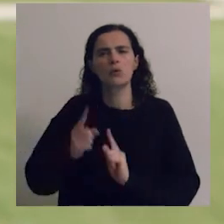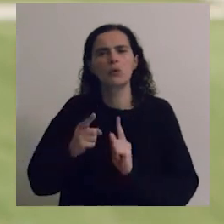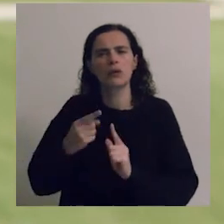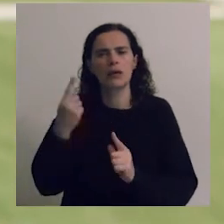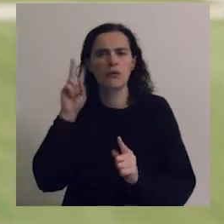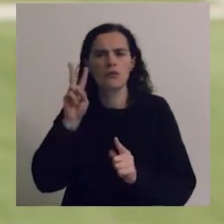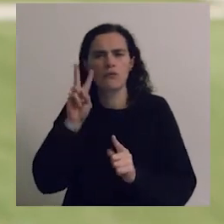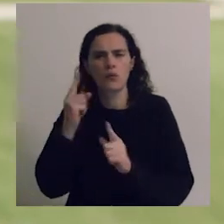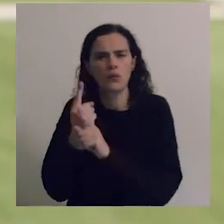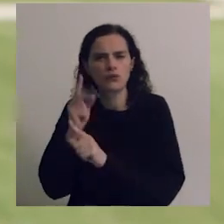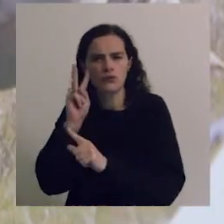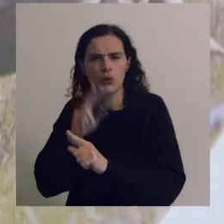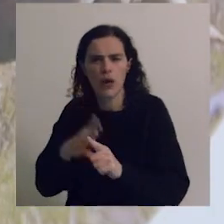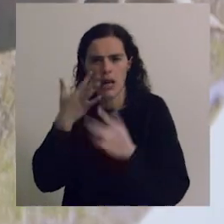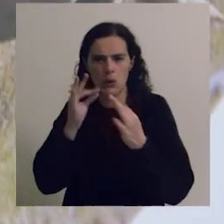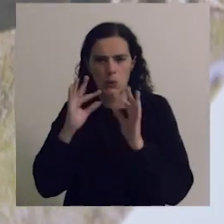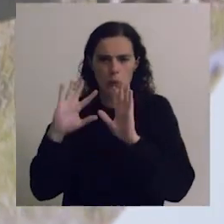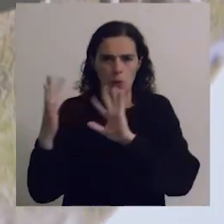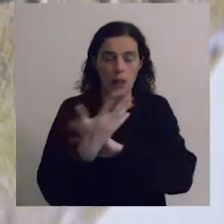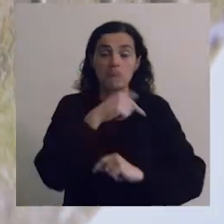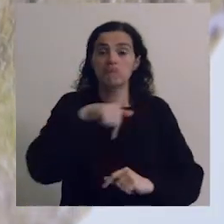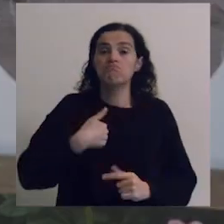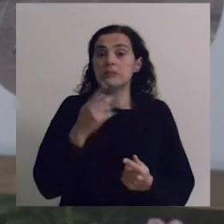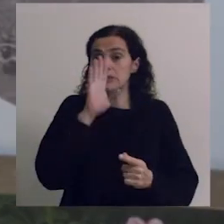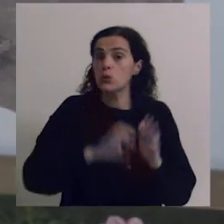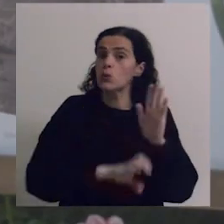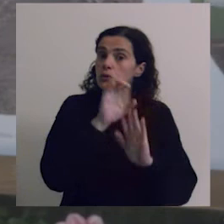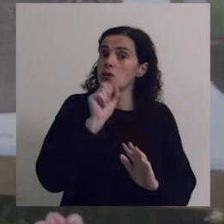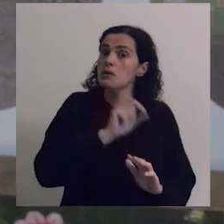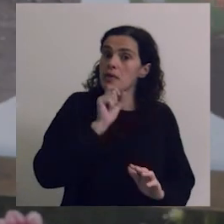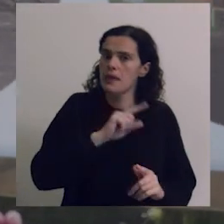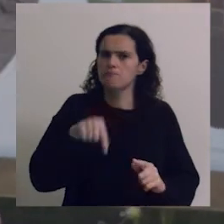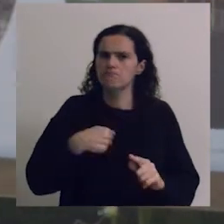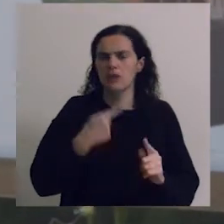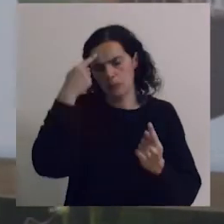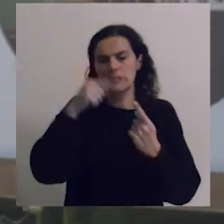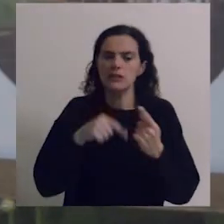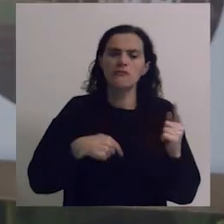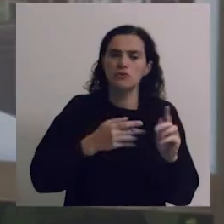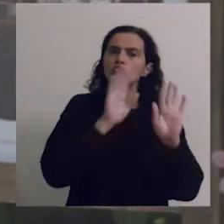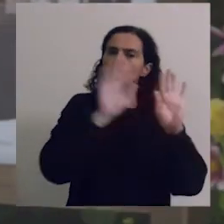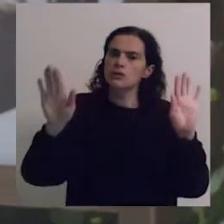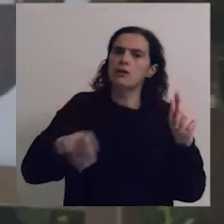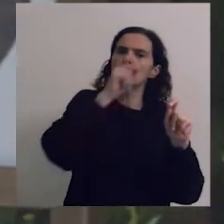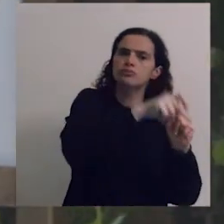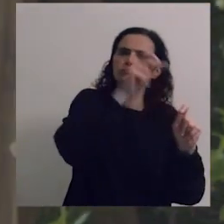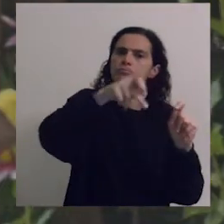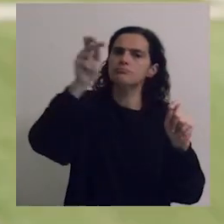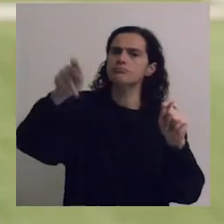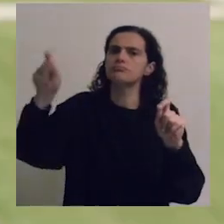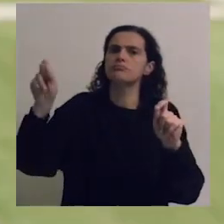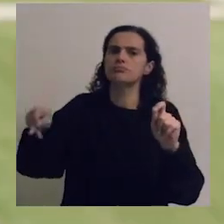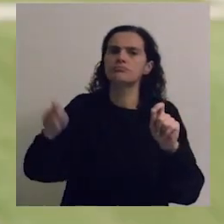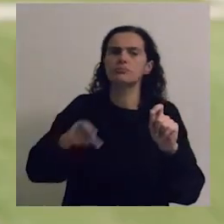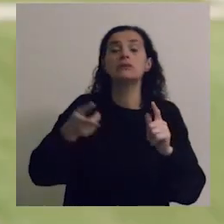daquilo que é o seu património natural. Se as condições o permitirem, vamos ter, de facto, aqui uma dinâmica de itinerância da própria exposição,